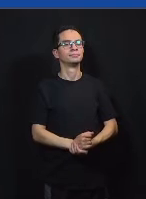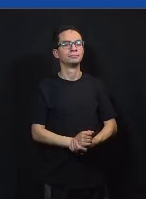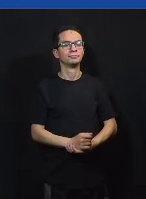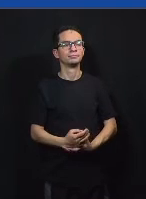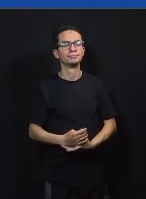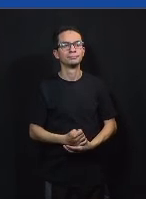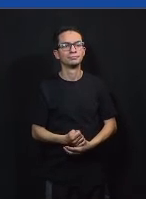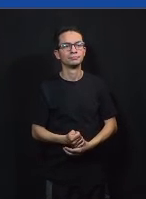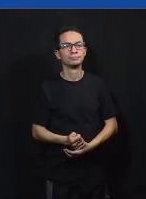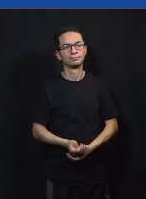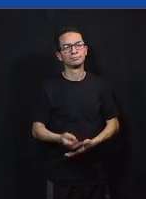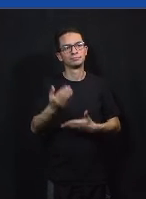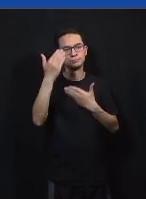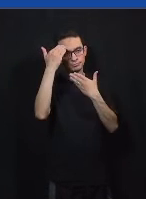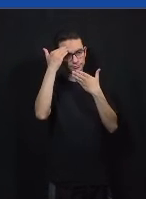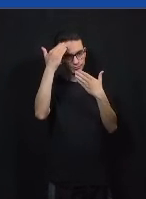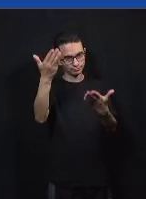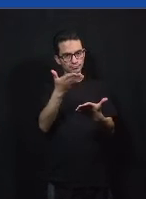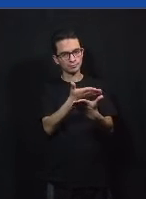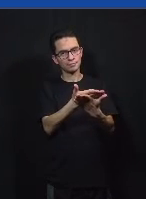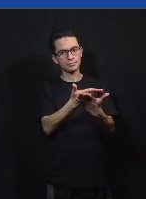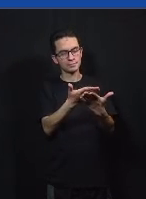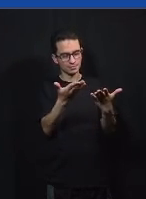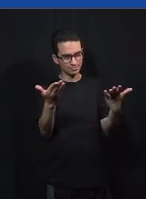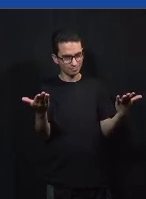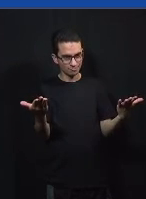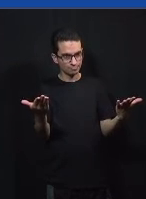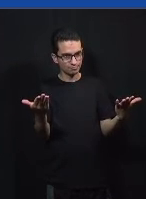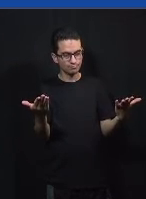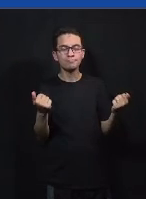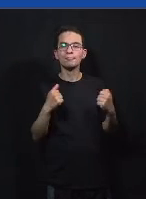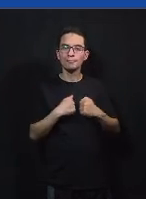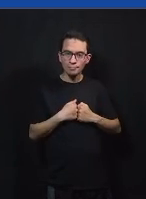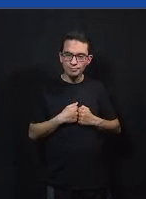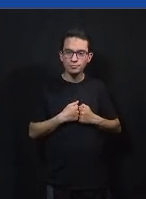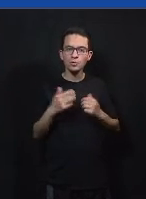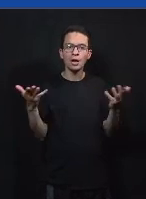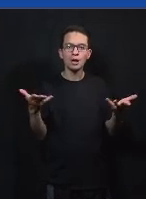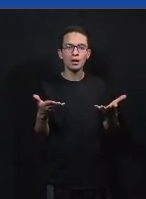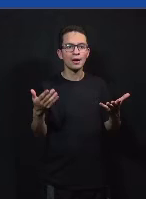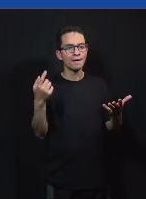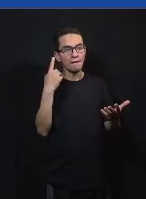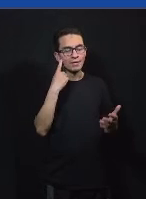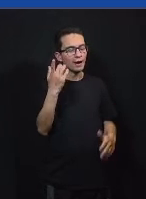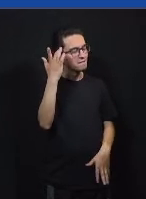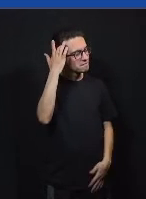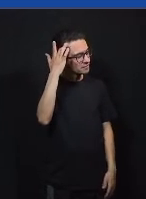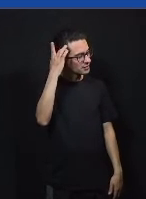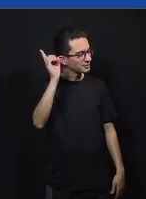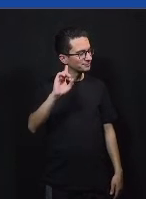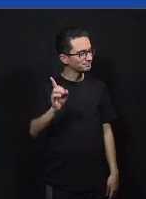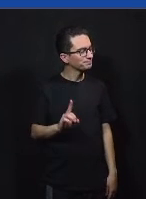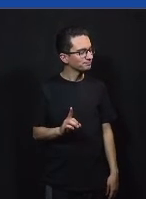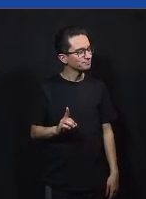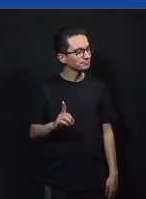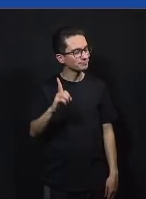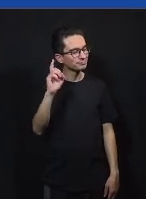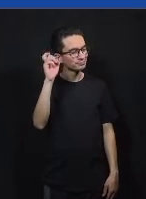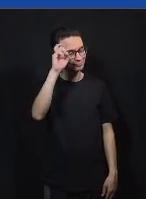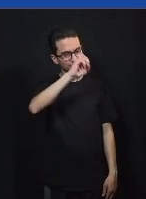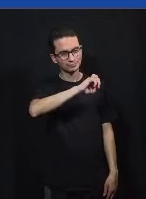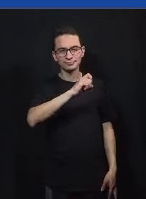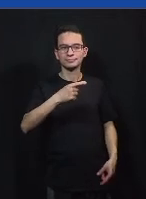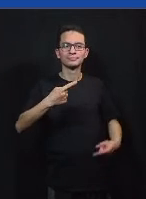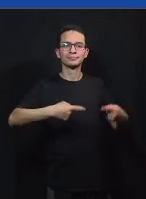Obrigada Regina obrigada Wesley obrigada Vicky por esse exemplo não é fácil debater principalmente em público é um